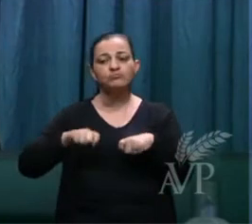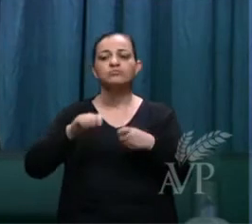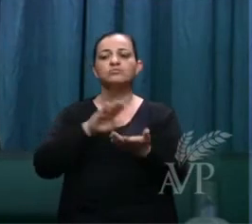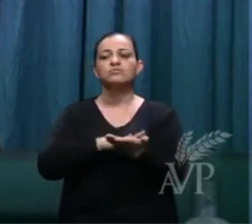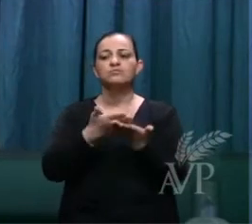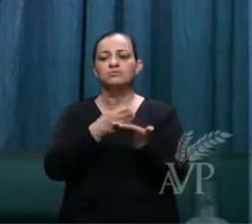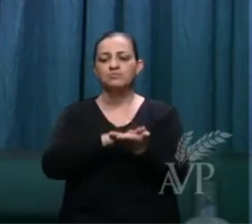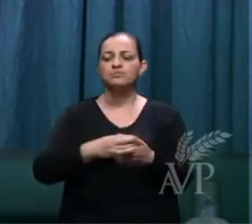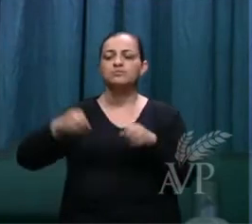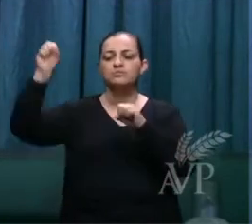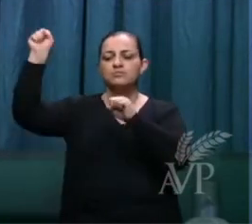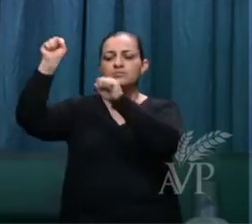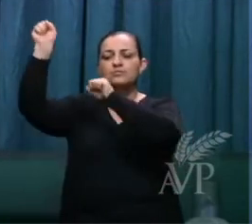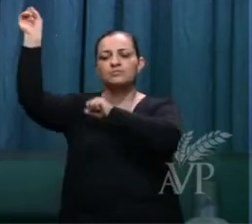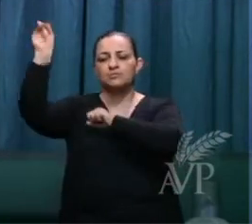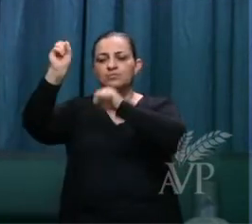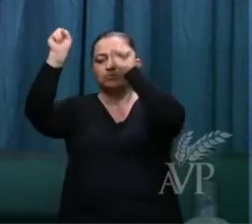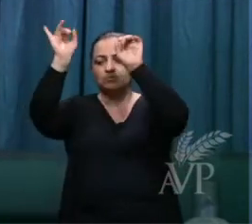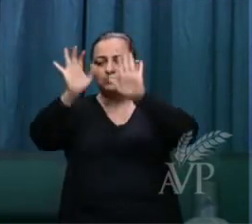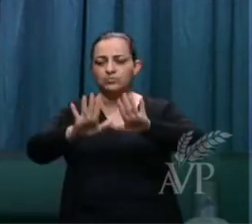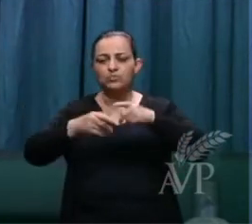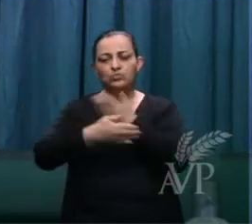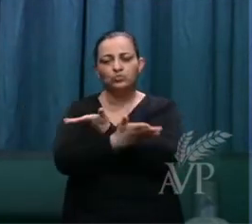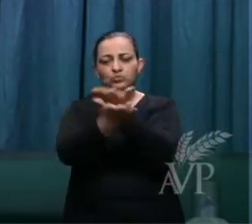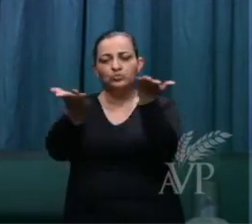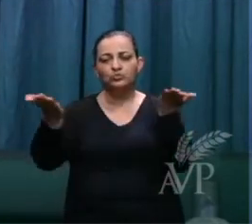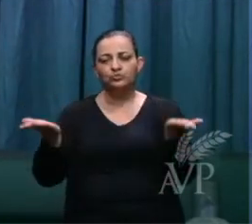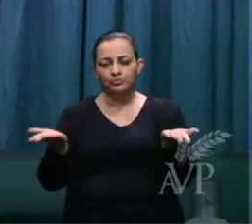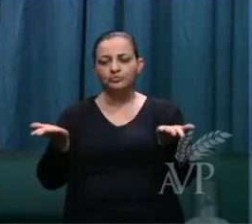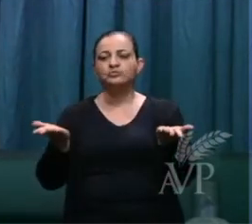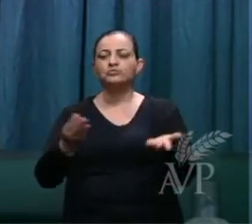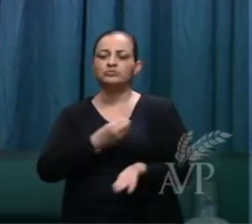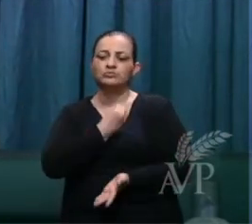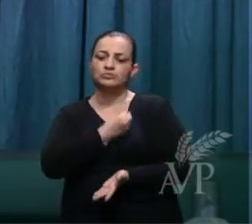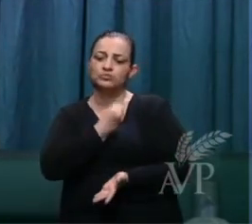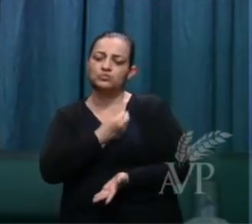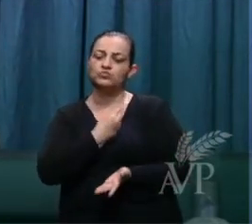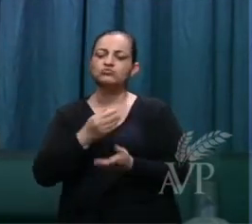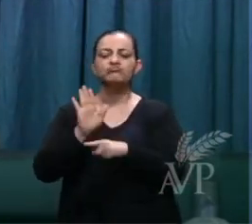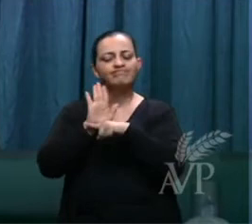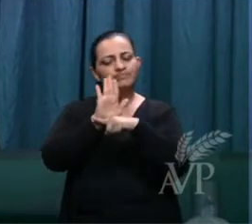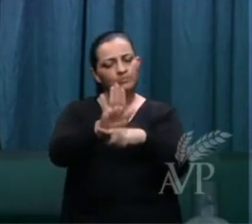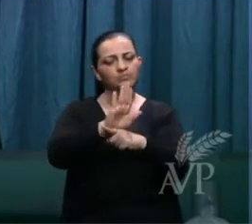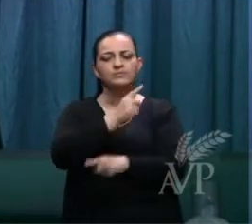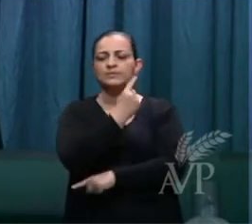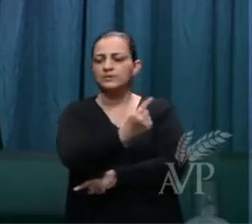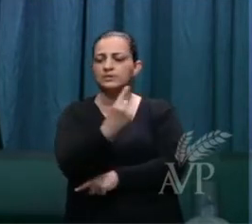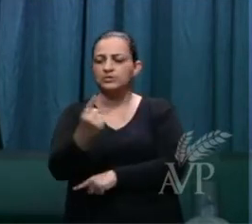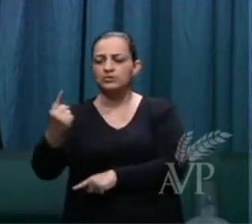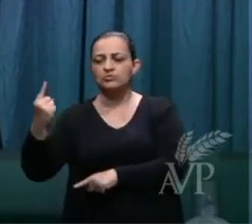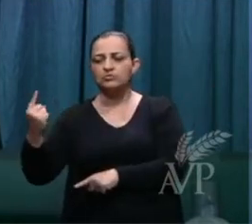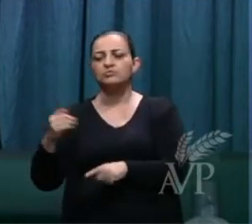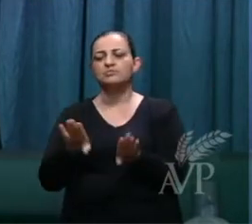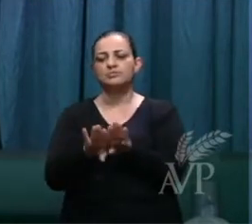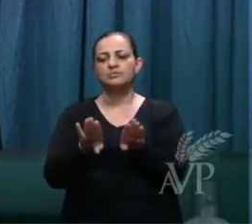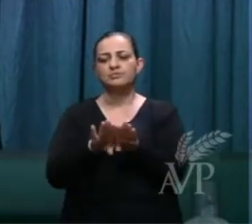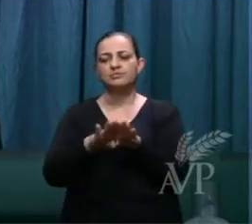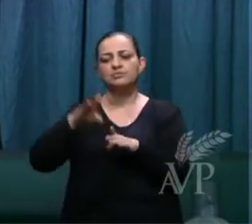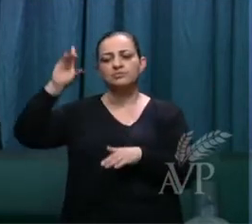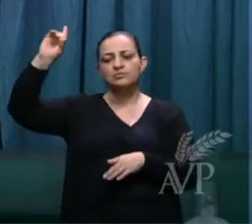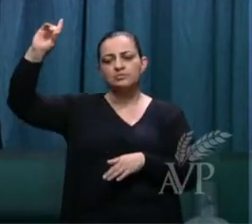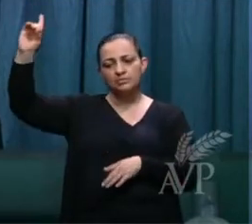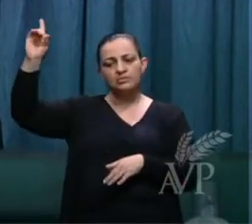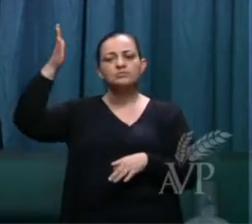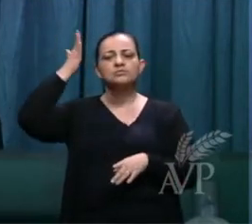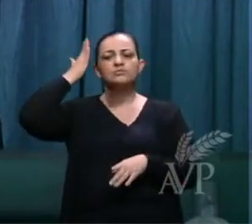bênçãos para vossas vidas. E que Deus abençoe, que Deus vos ajude, que Deus vos